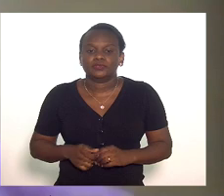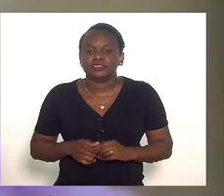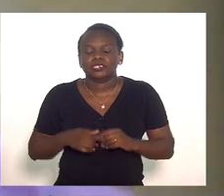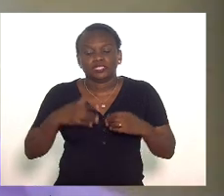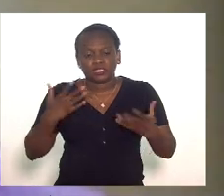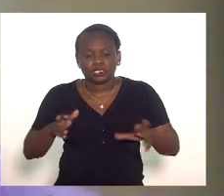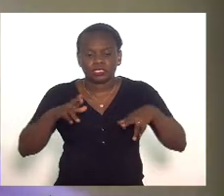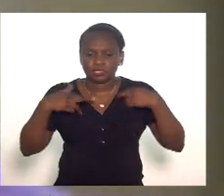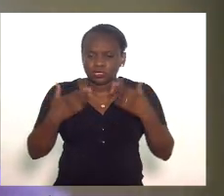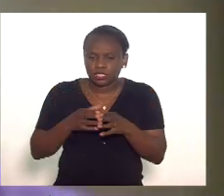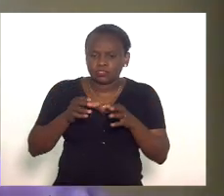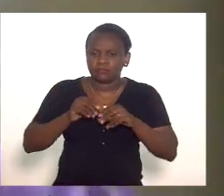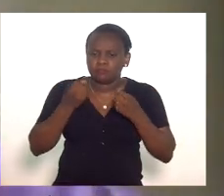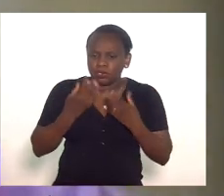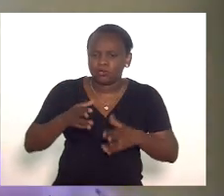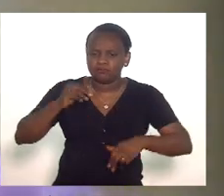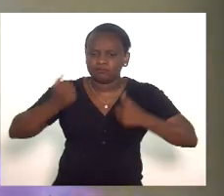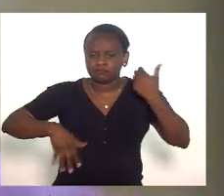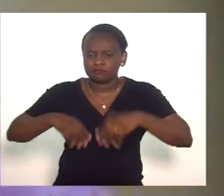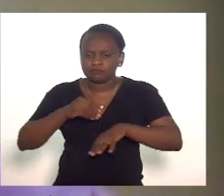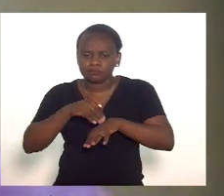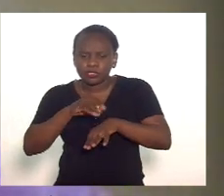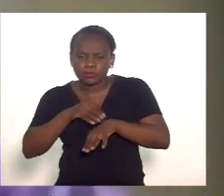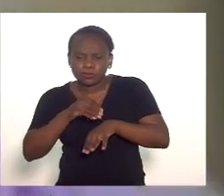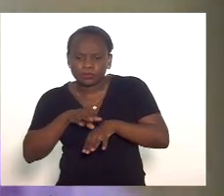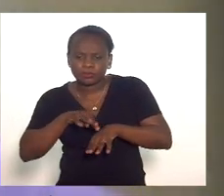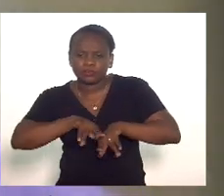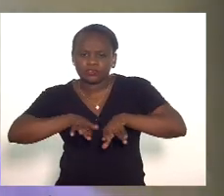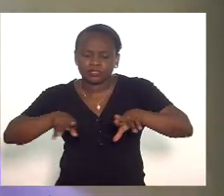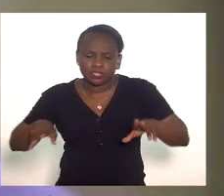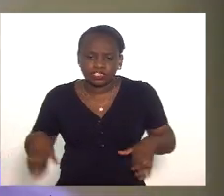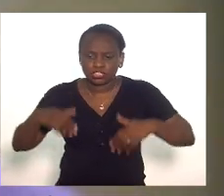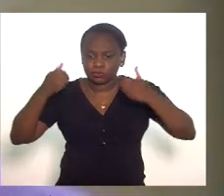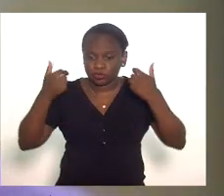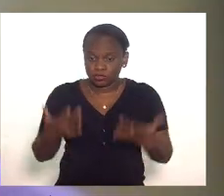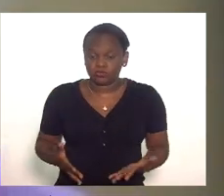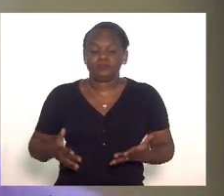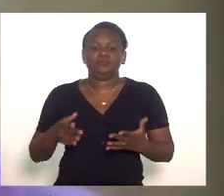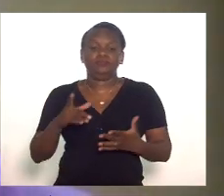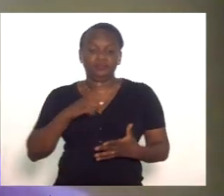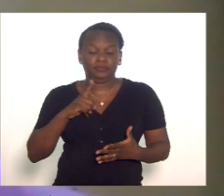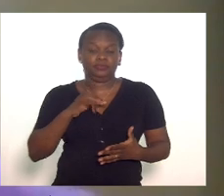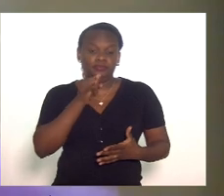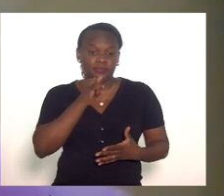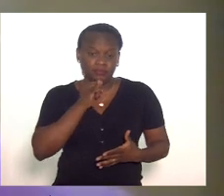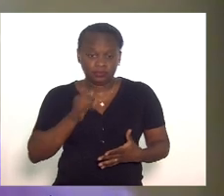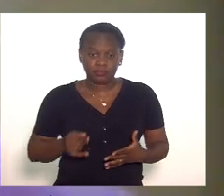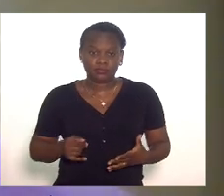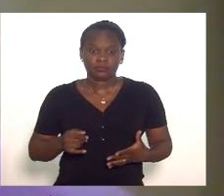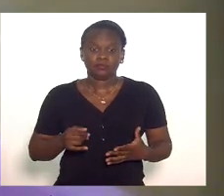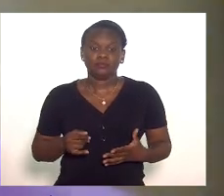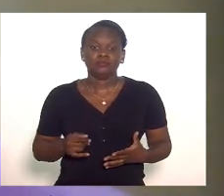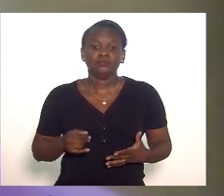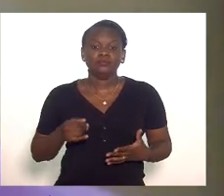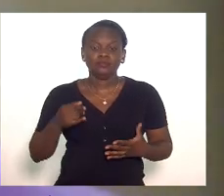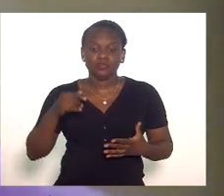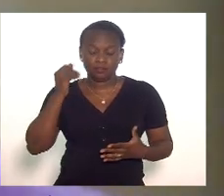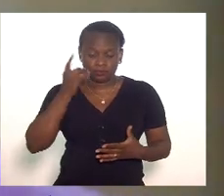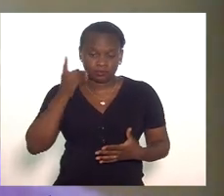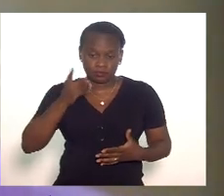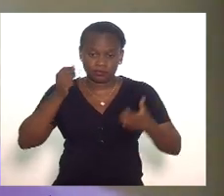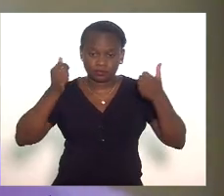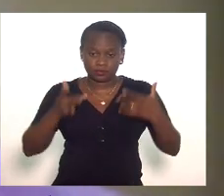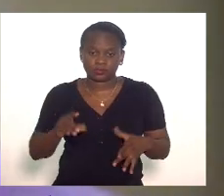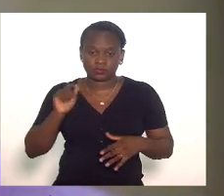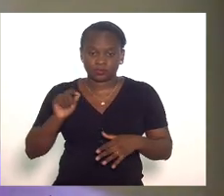conferência muito instrutiva em que ele deu vários indicadores um deles que me chamou a atenção deputada Marta Rocha que